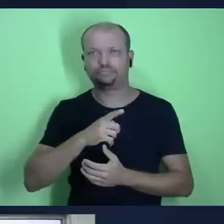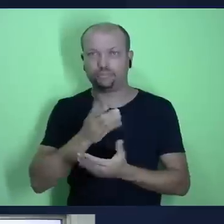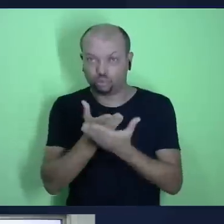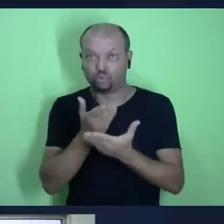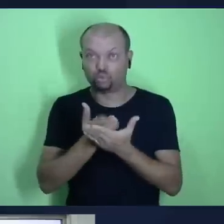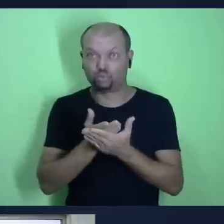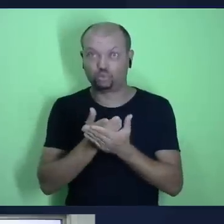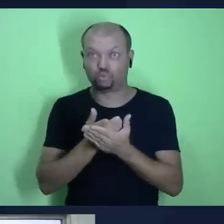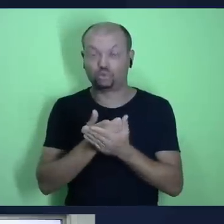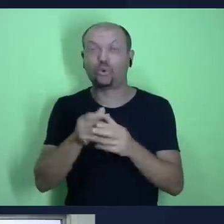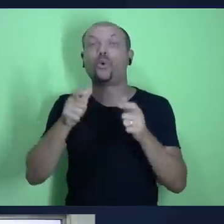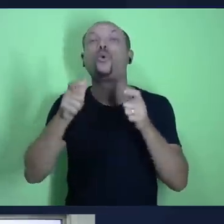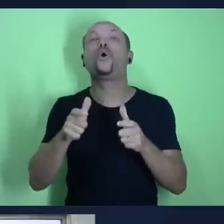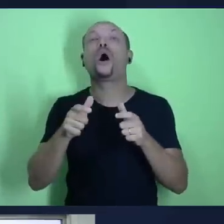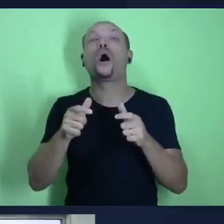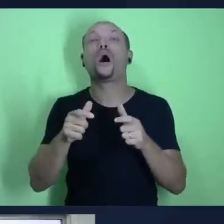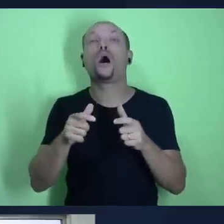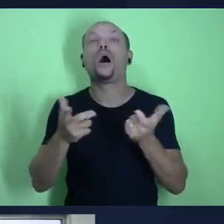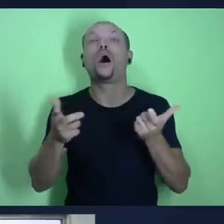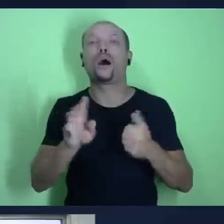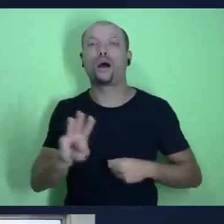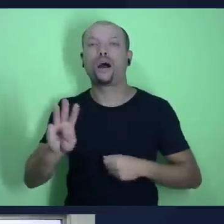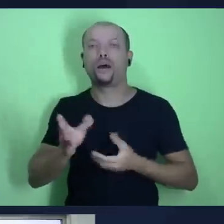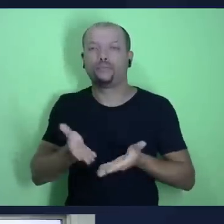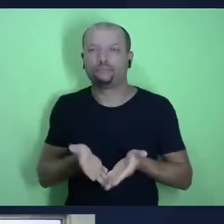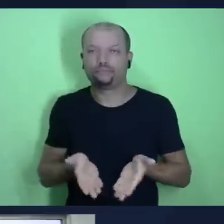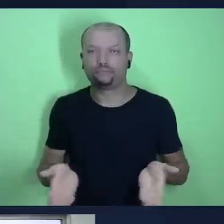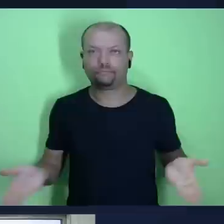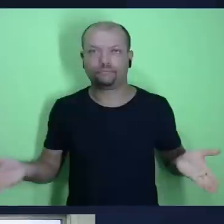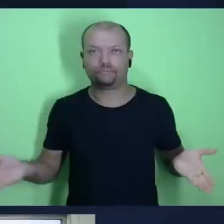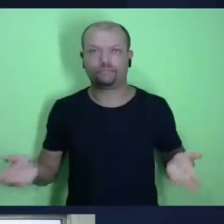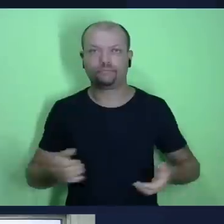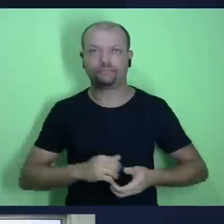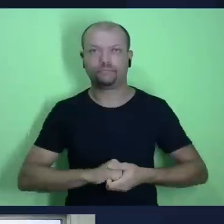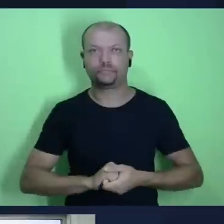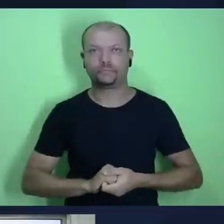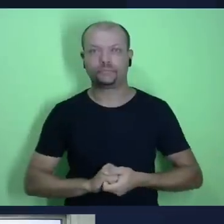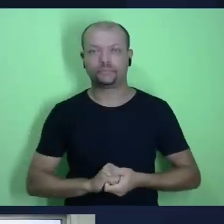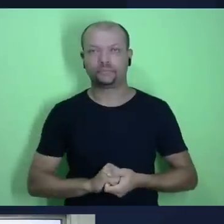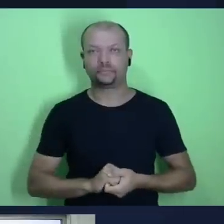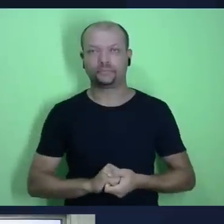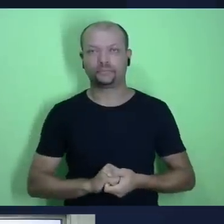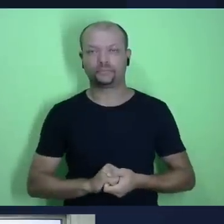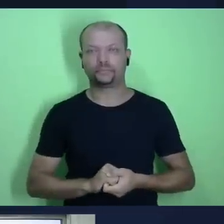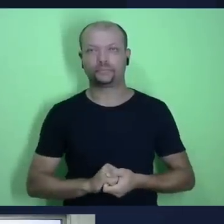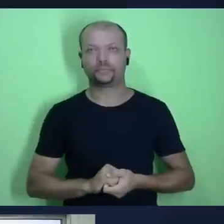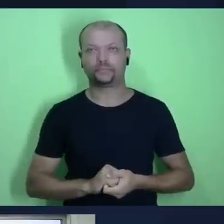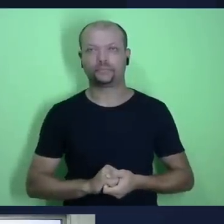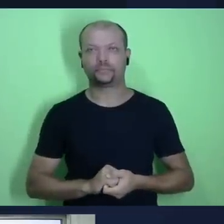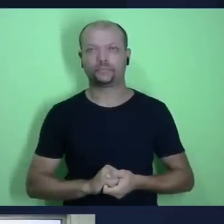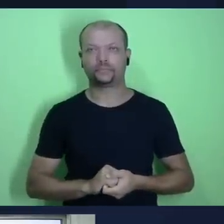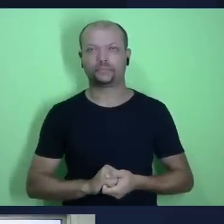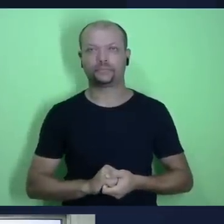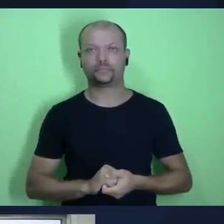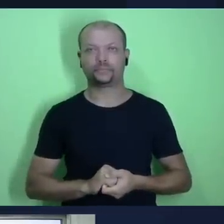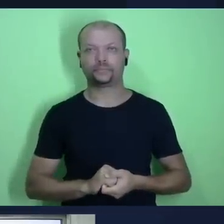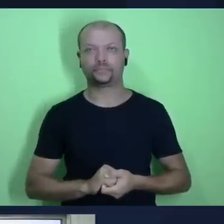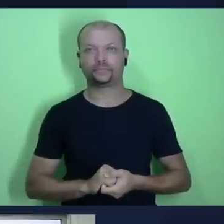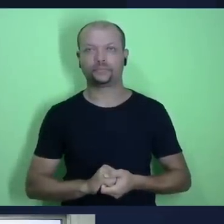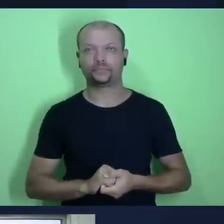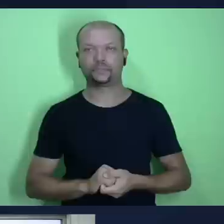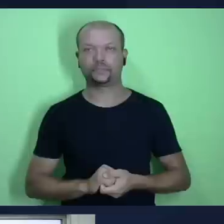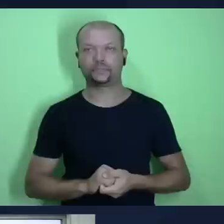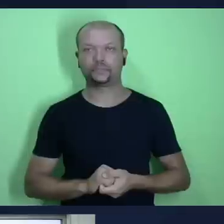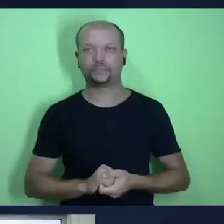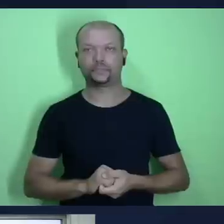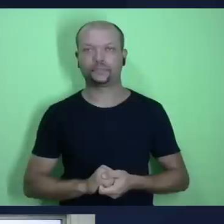Casa Publicadora Brasileira, no endereço mais ponto cpb ponto com ponto br barra lição